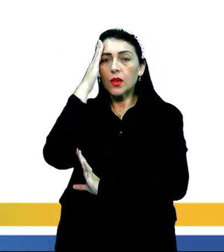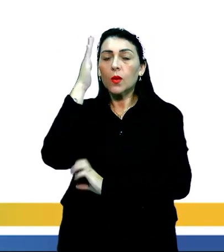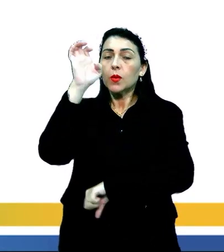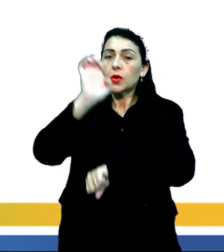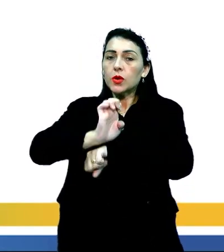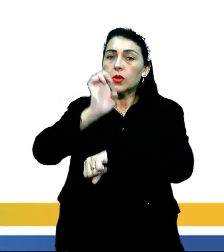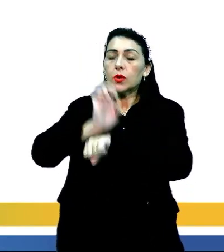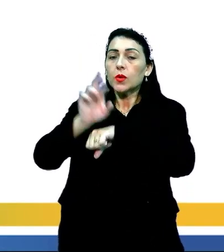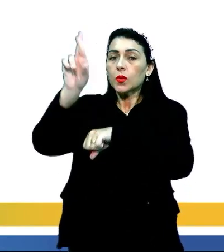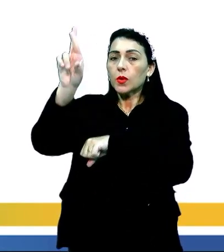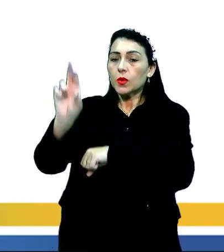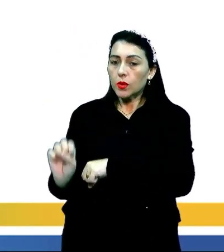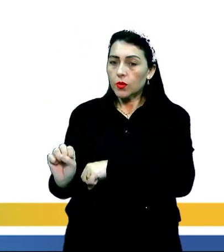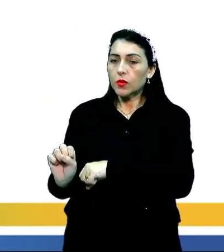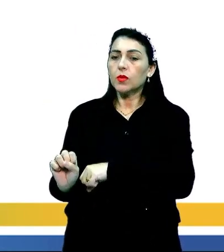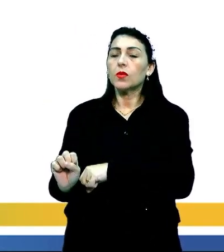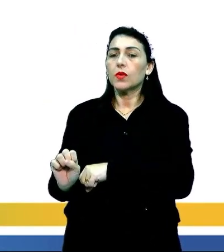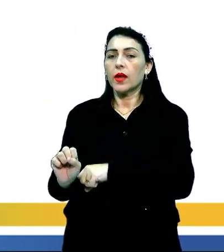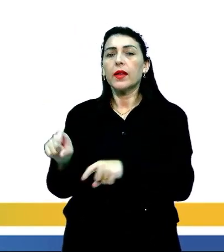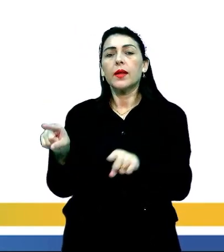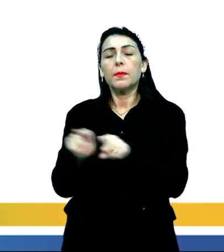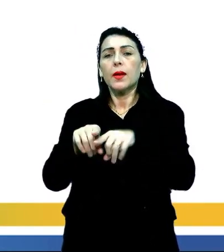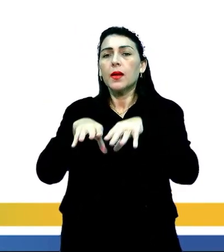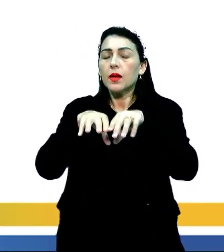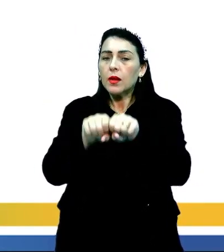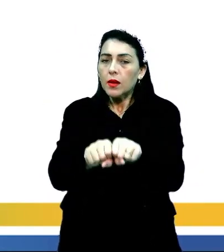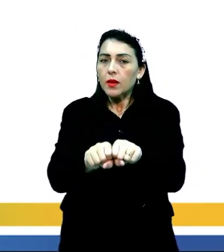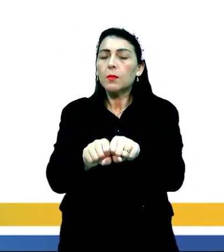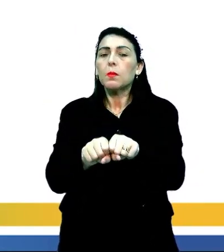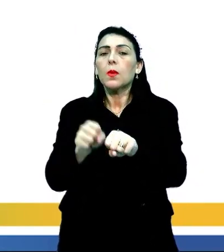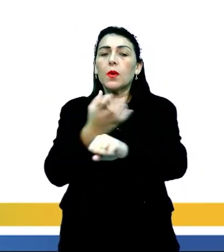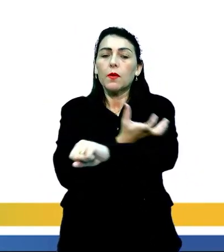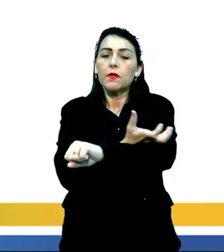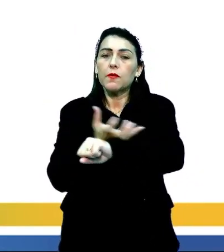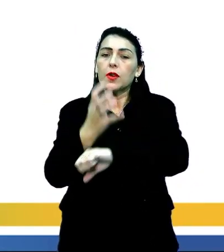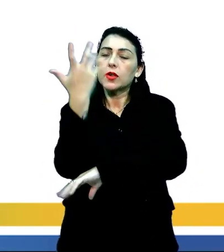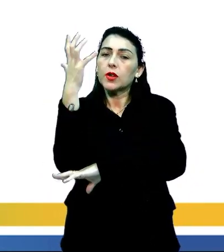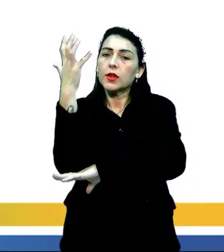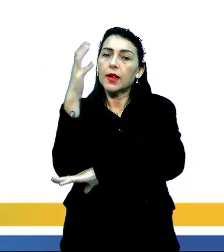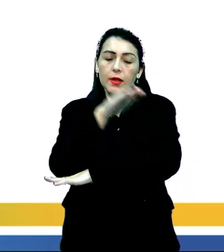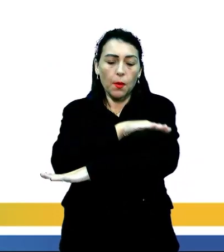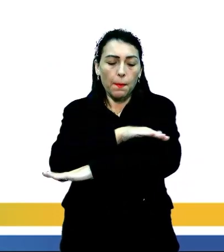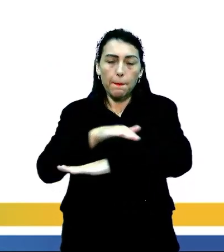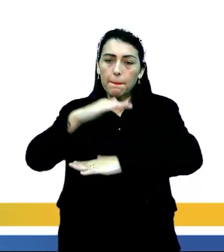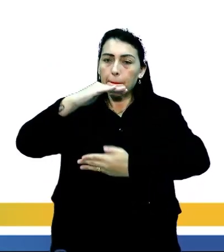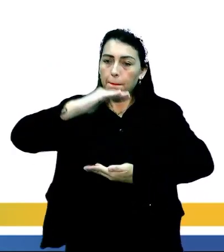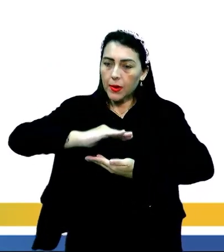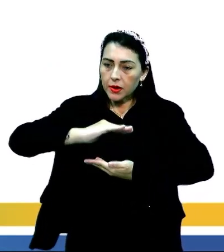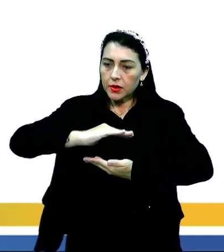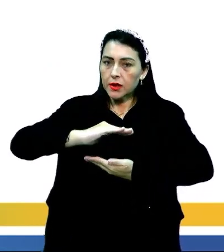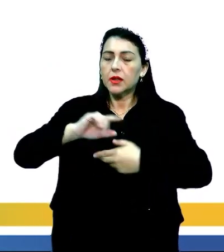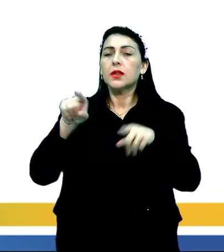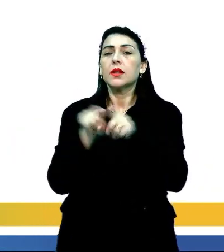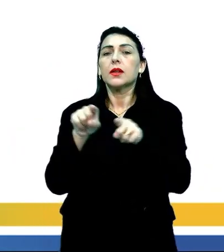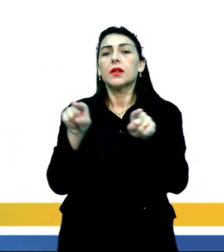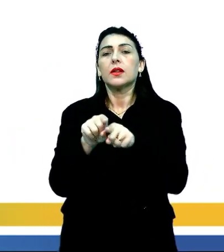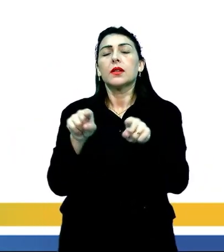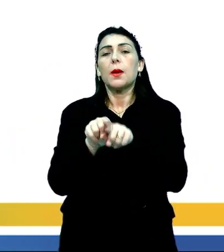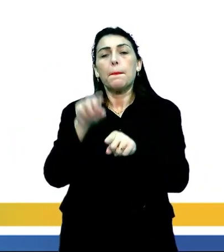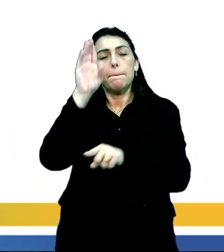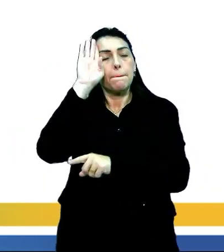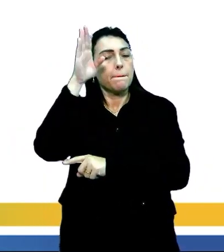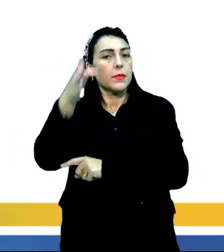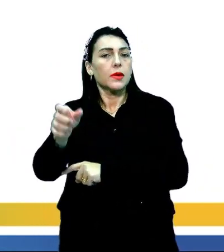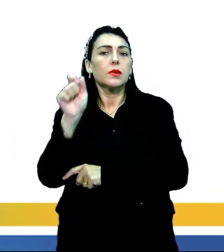do Rio Grande do Sul. Ele é ocupado por uma vegetação rasteira, onde predominam-se aí neste domínio,